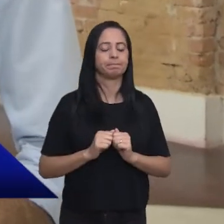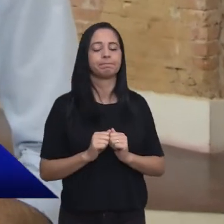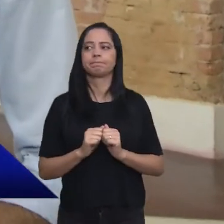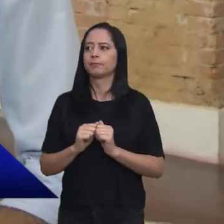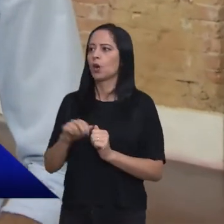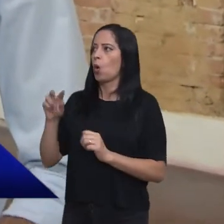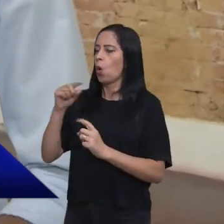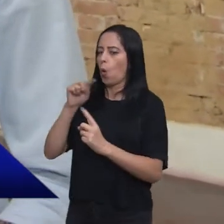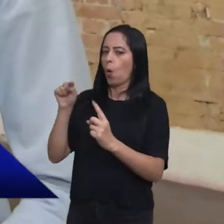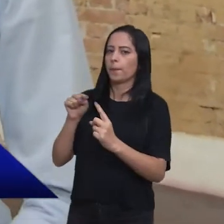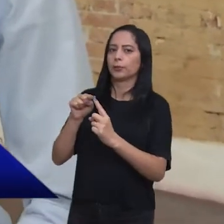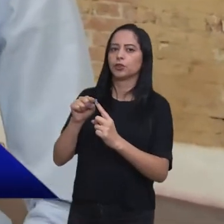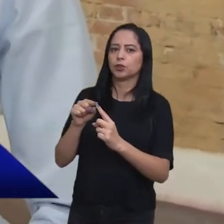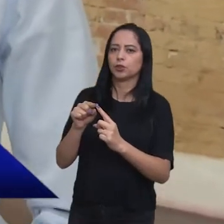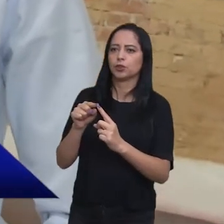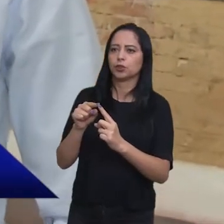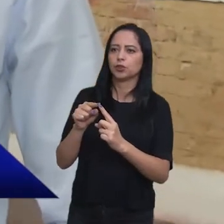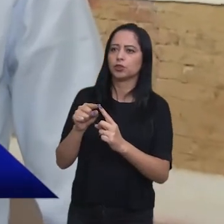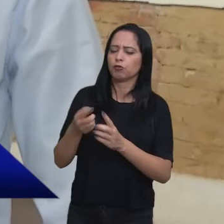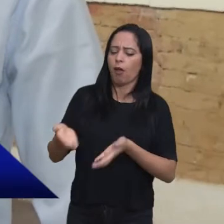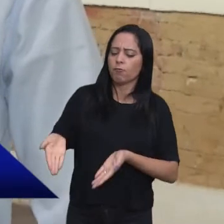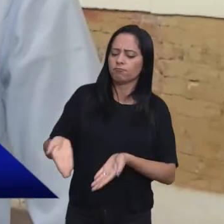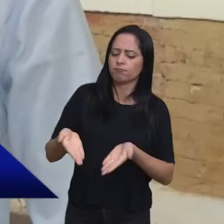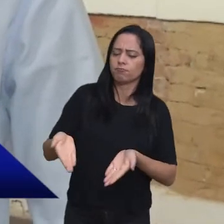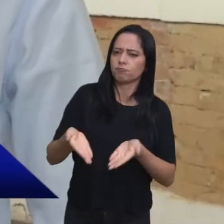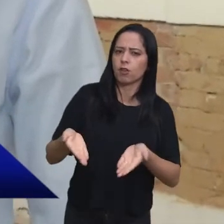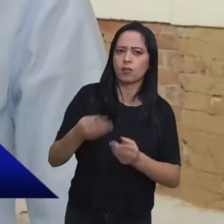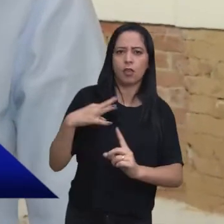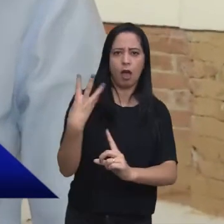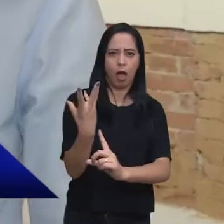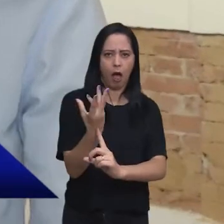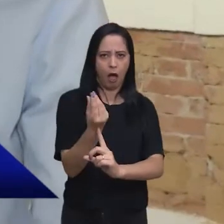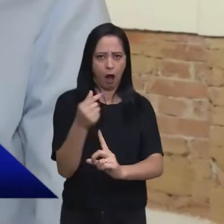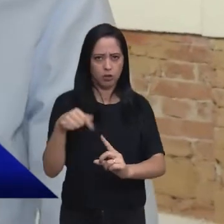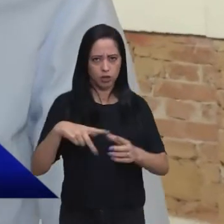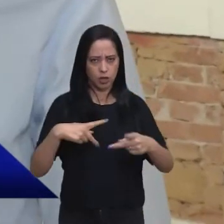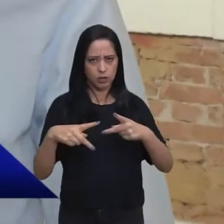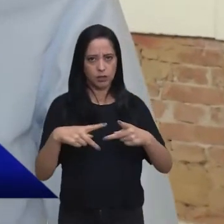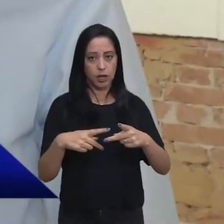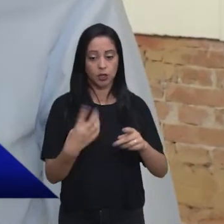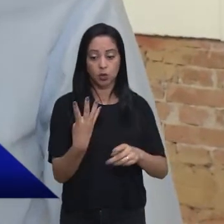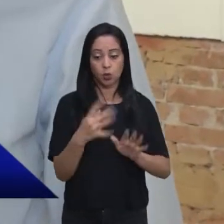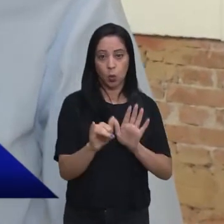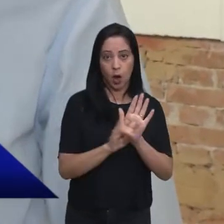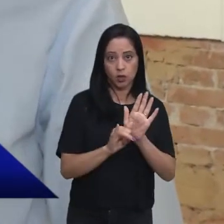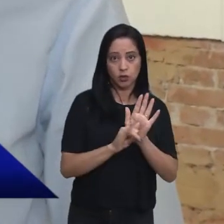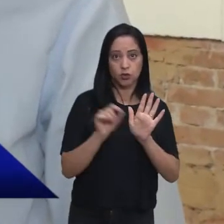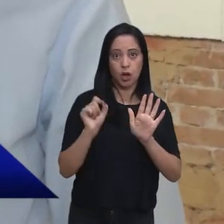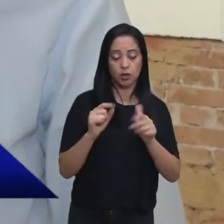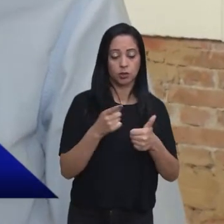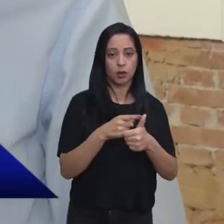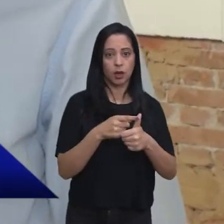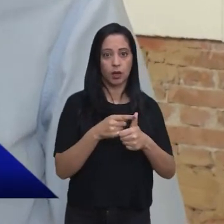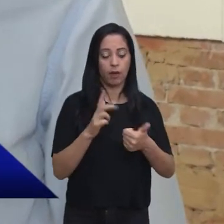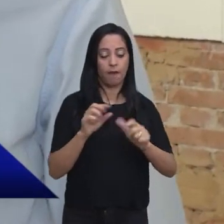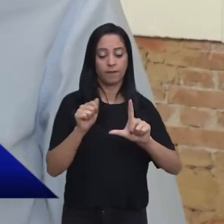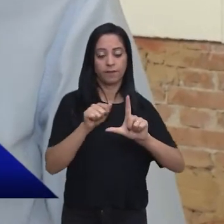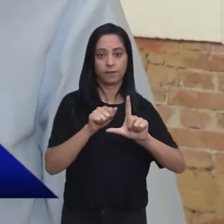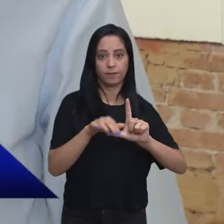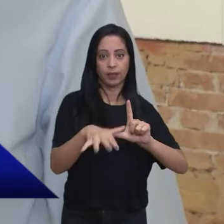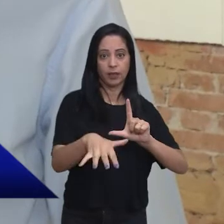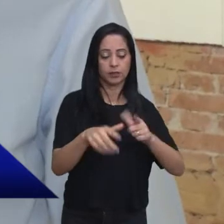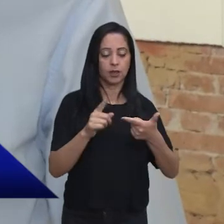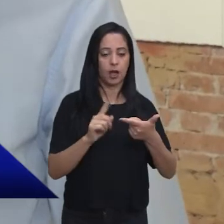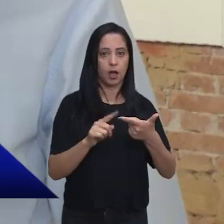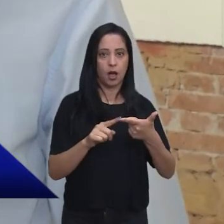a produção artística dentro da cidade, né? Esses quatro editais é um edital de artes visuais e audiovisual,